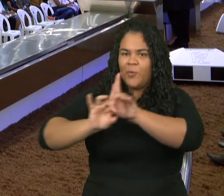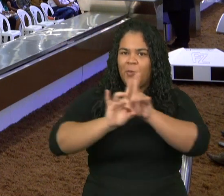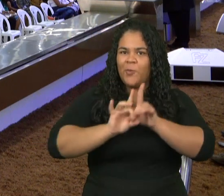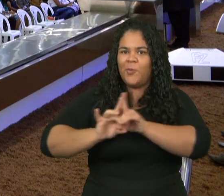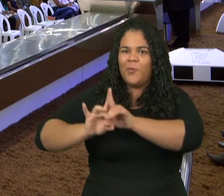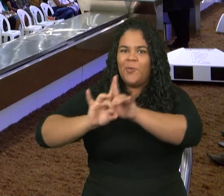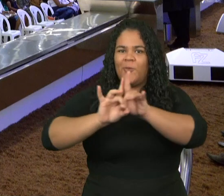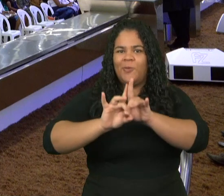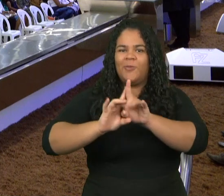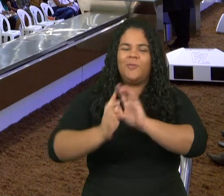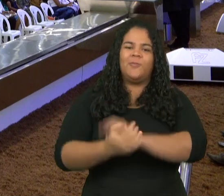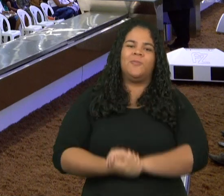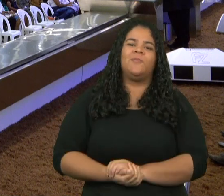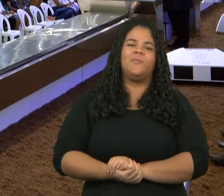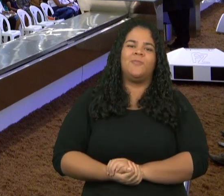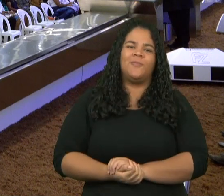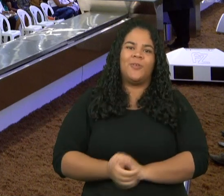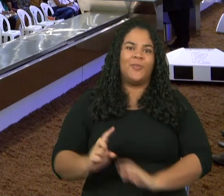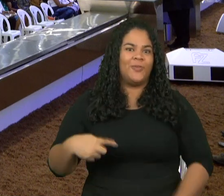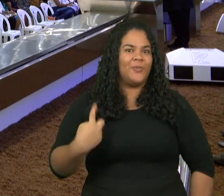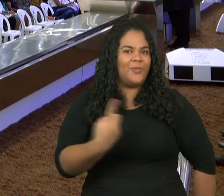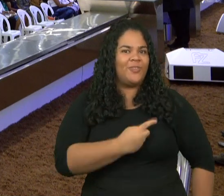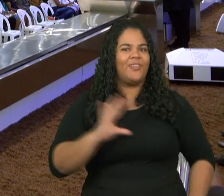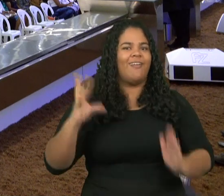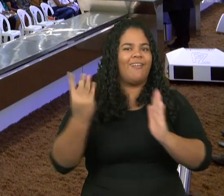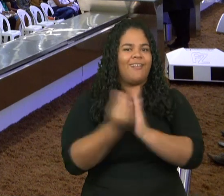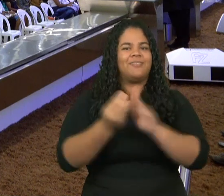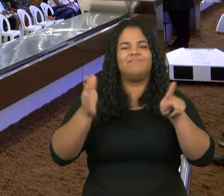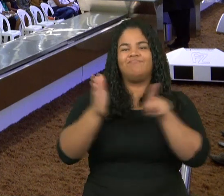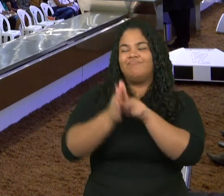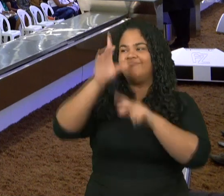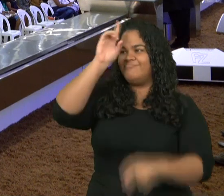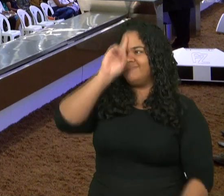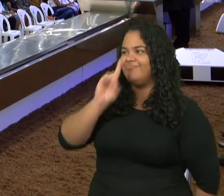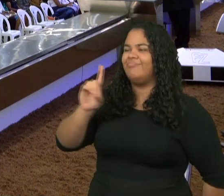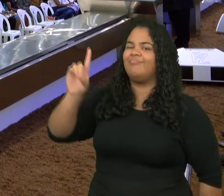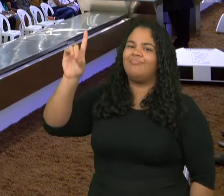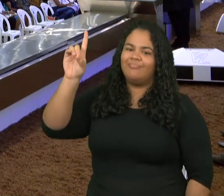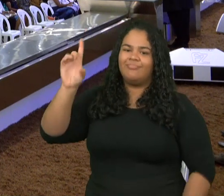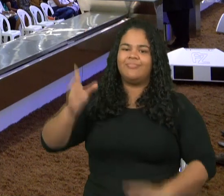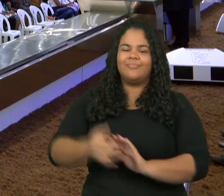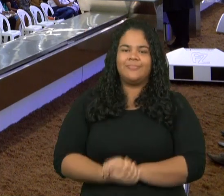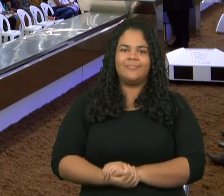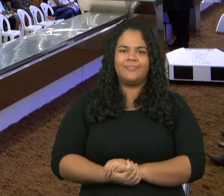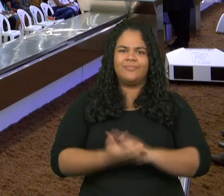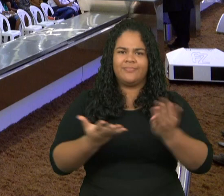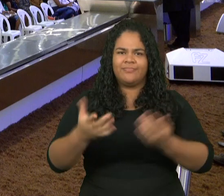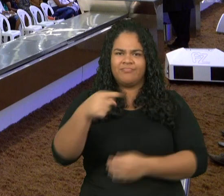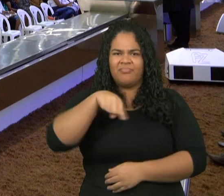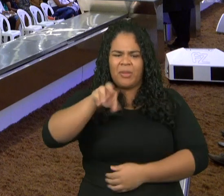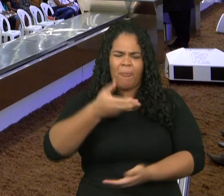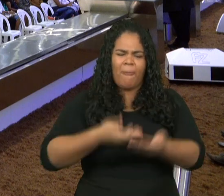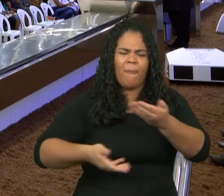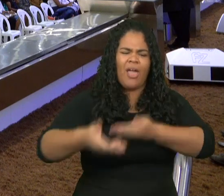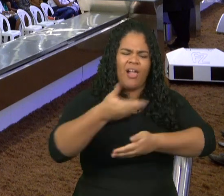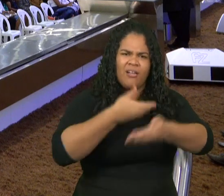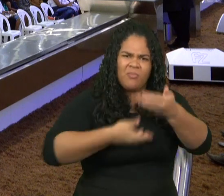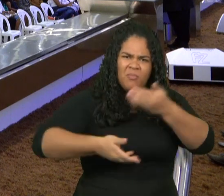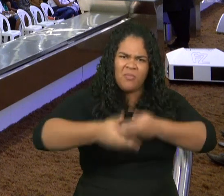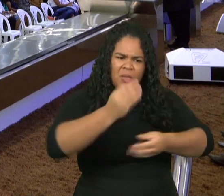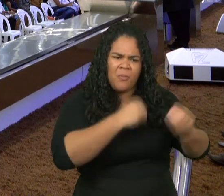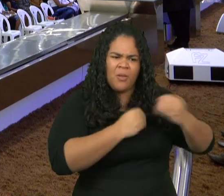e eles serão pelo que saí do meio deles e